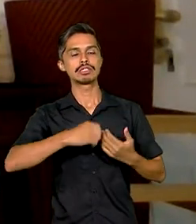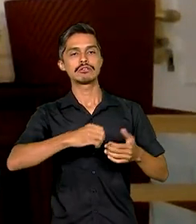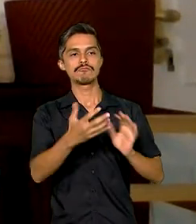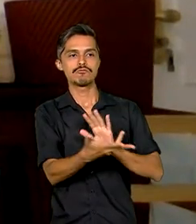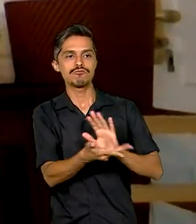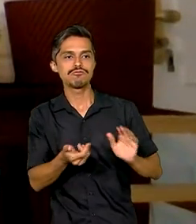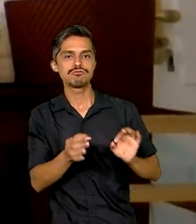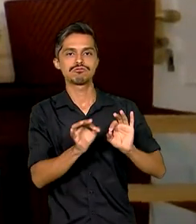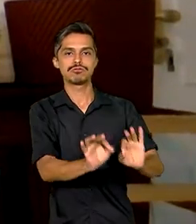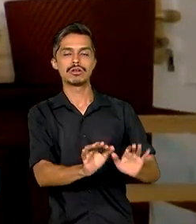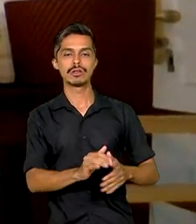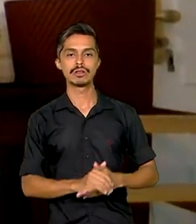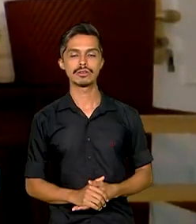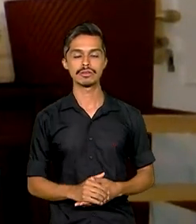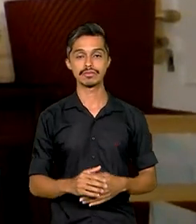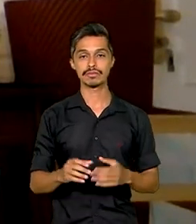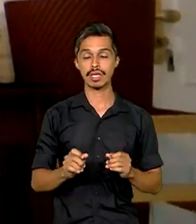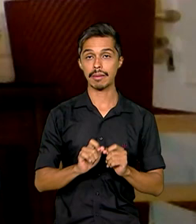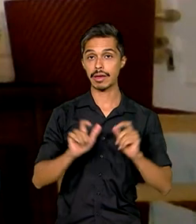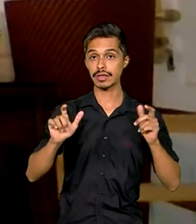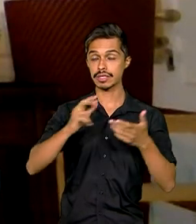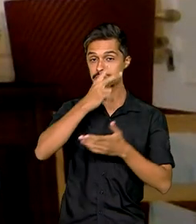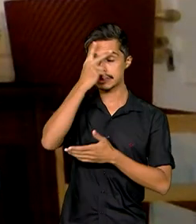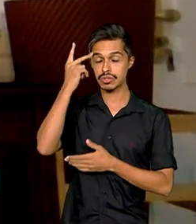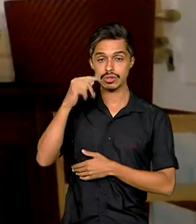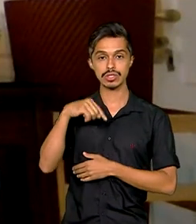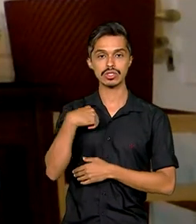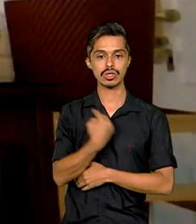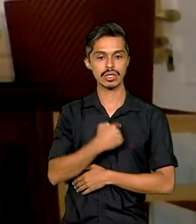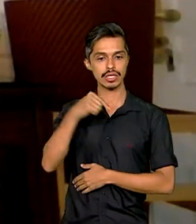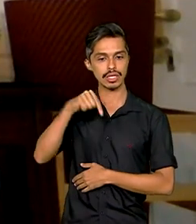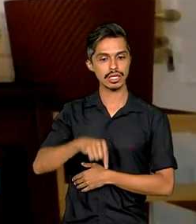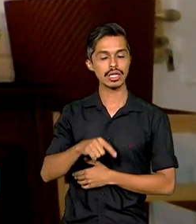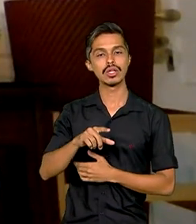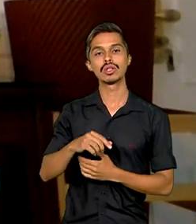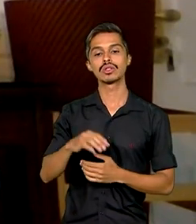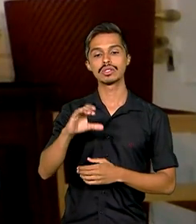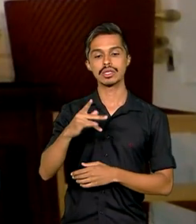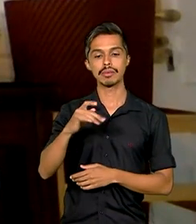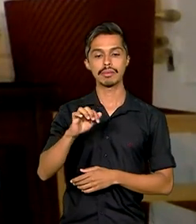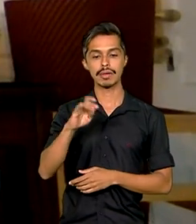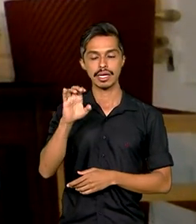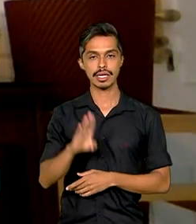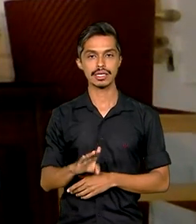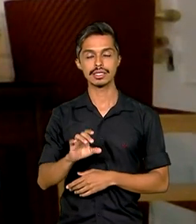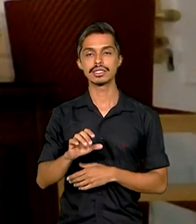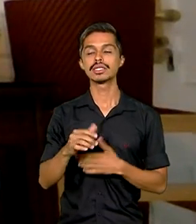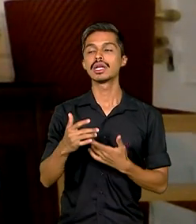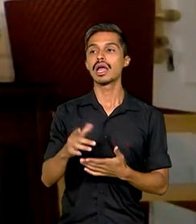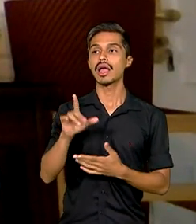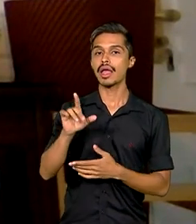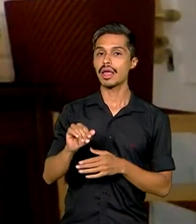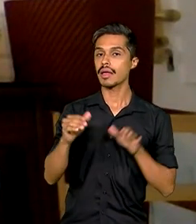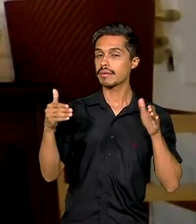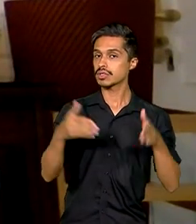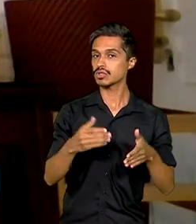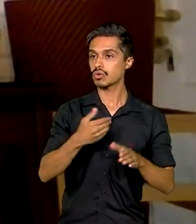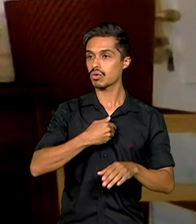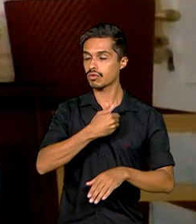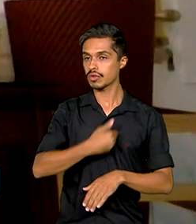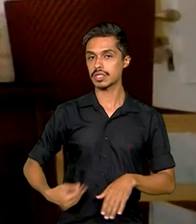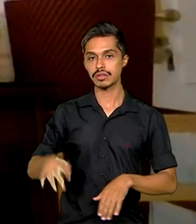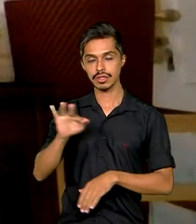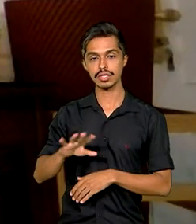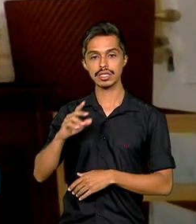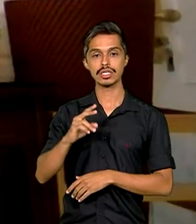Basicamente, o nosso grande público hoje do CELP Brás são os participantes dos programas do governo federal PEC